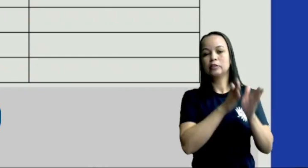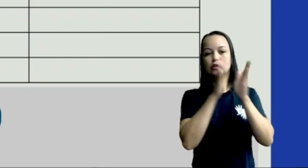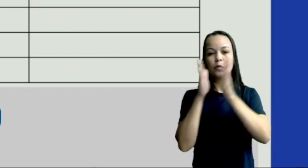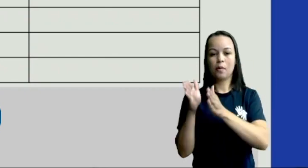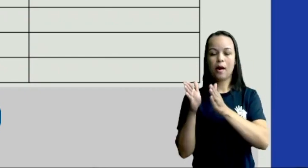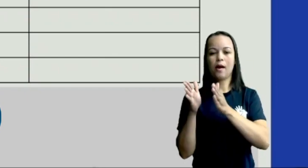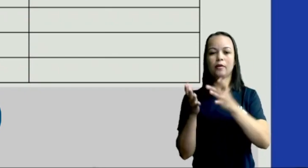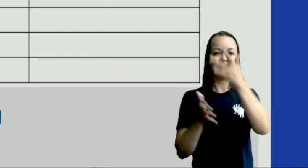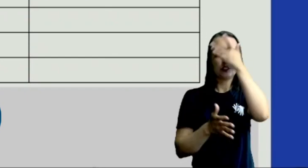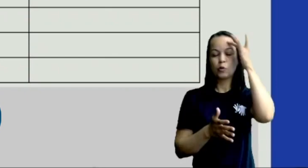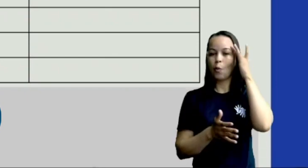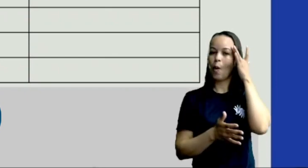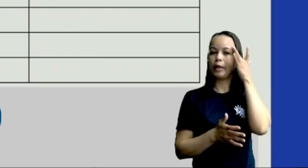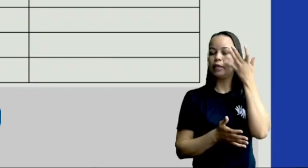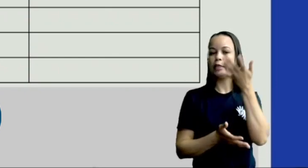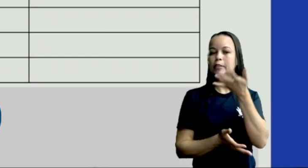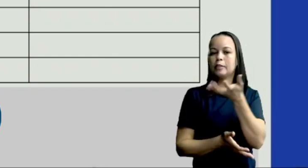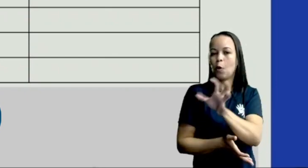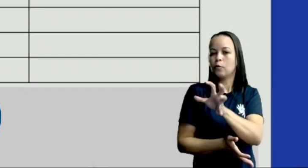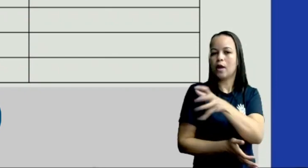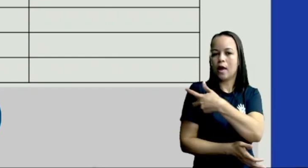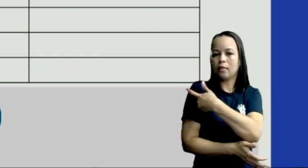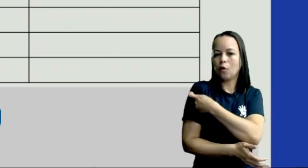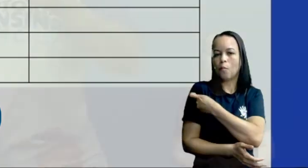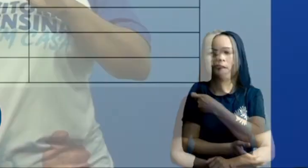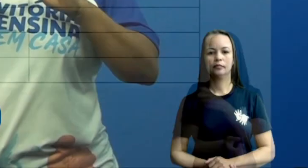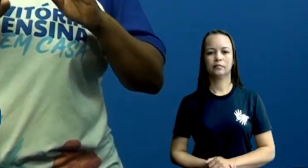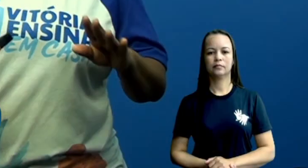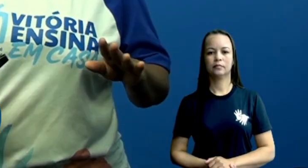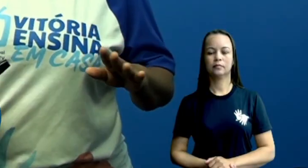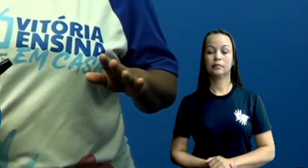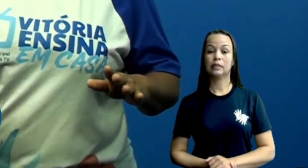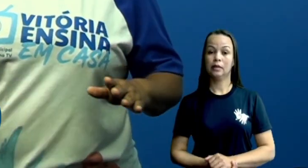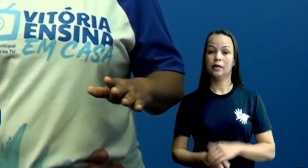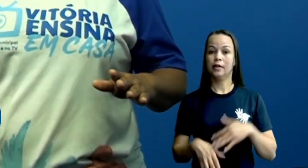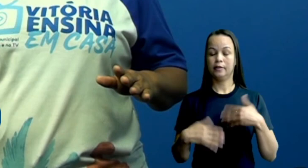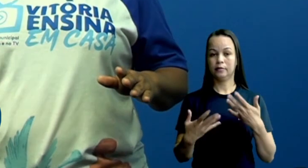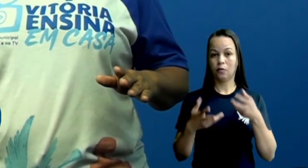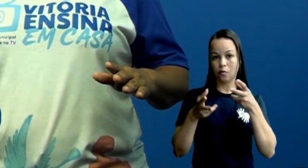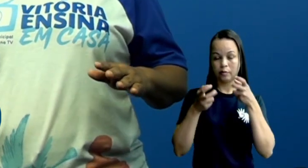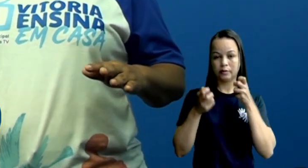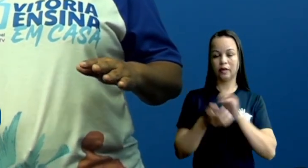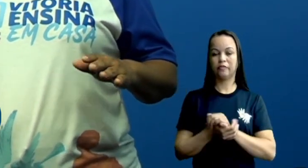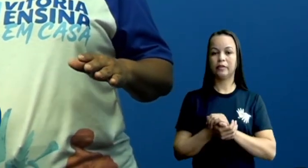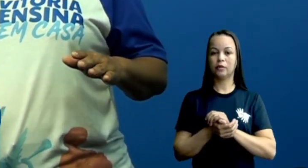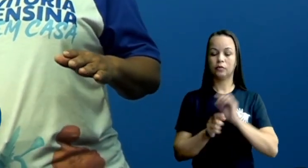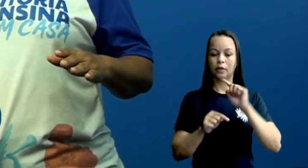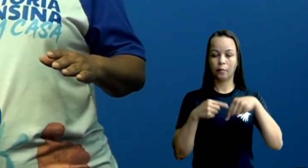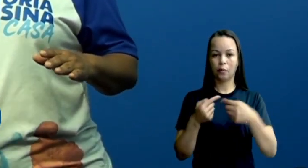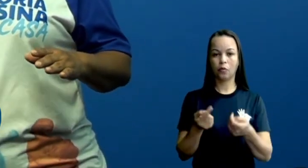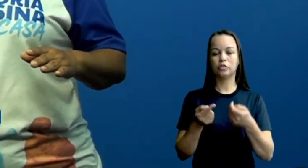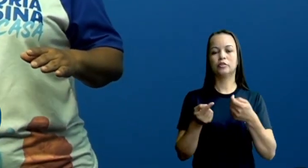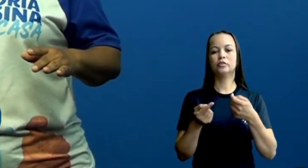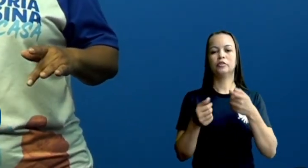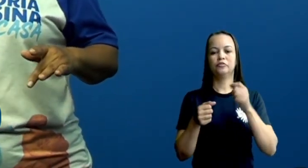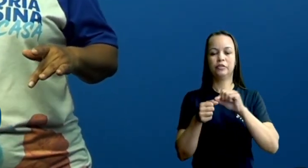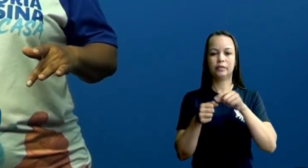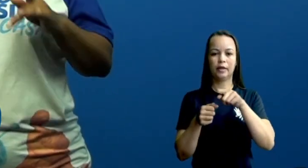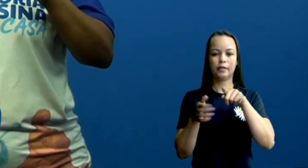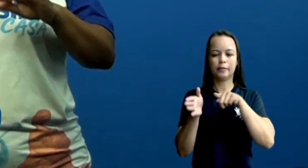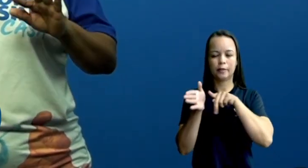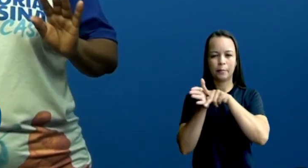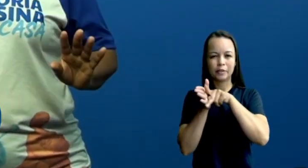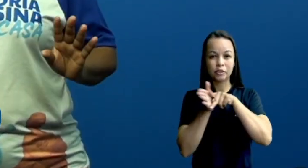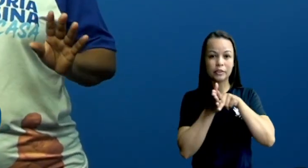não vai tomar vacina é para escrever o porquê tá certo? Então vejam só depois que fizerem essa pesquisa tá certo?